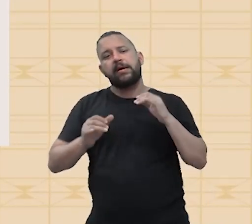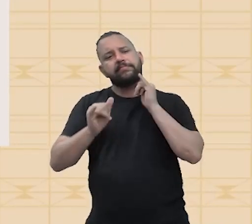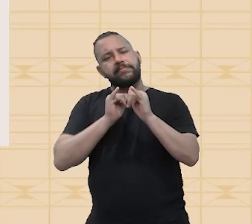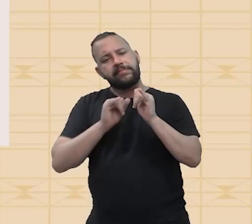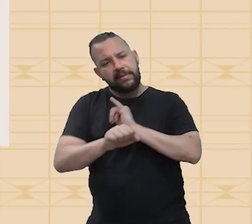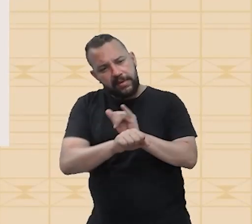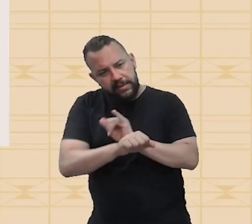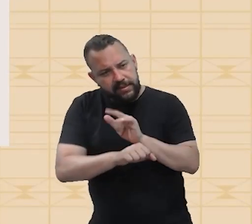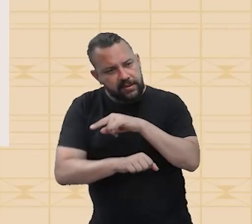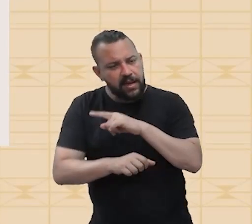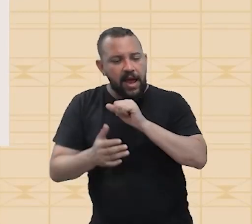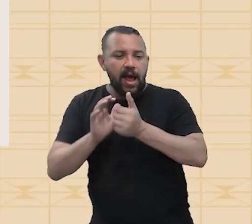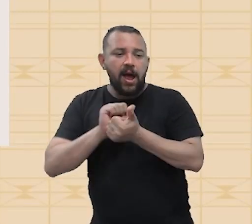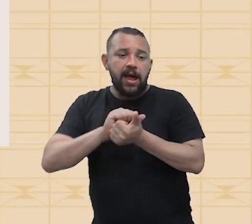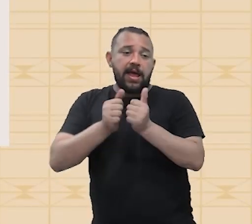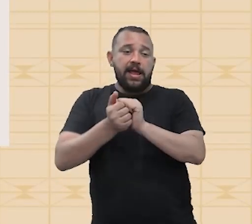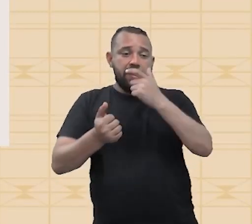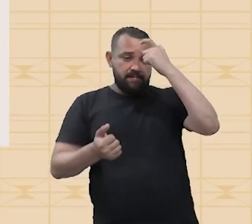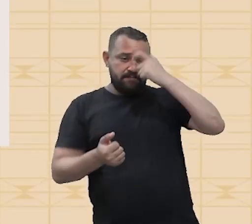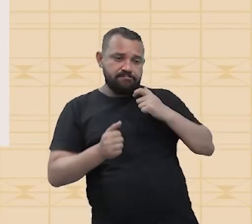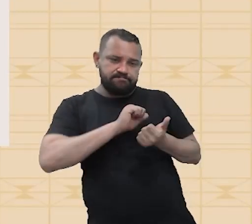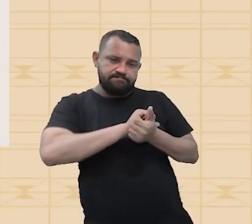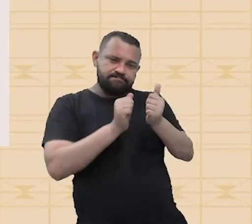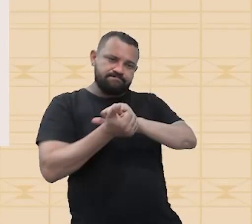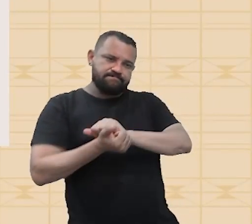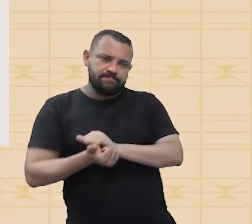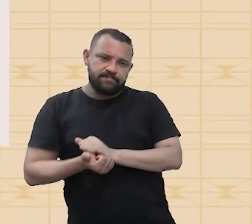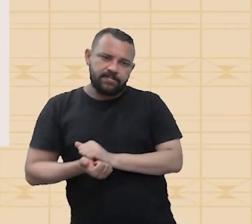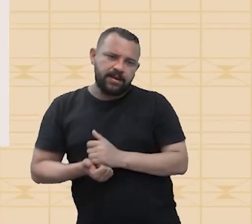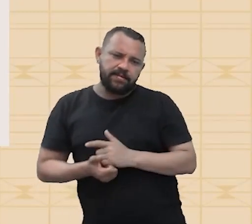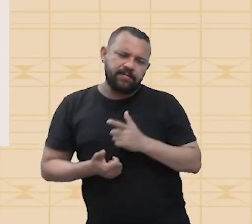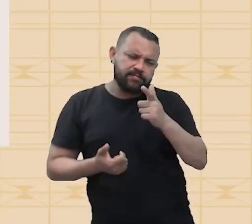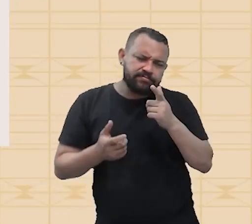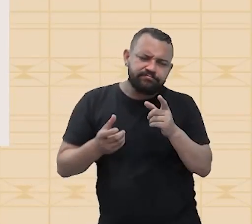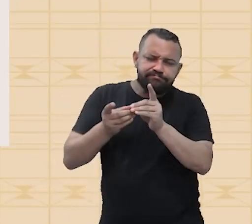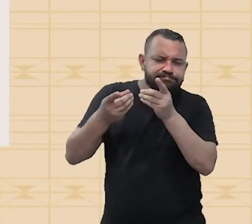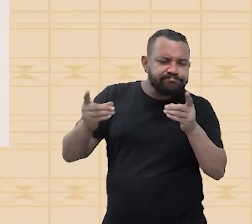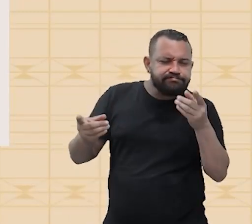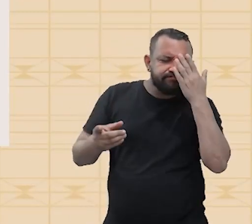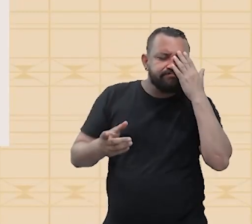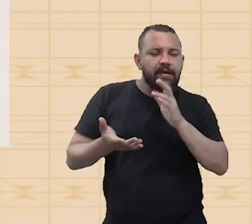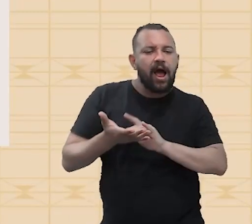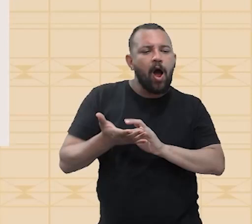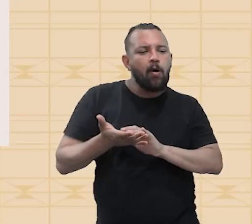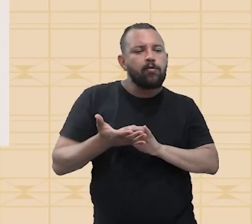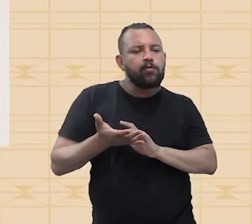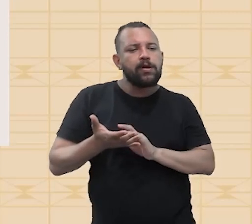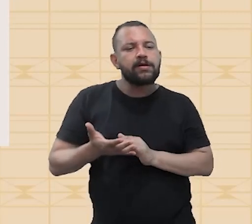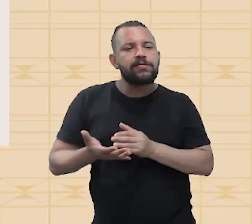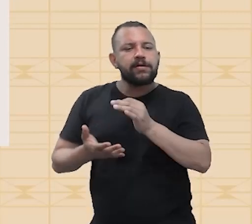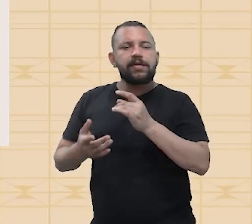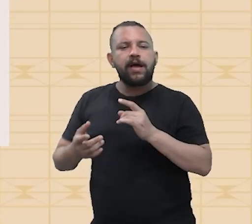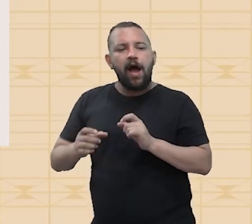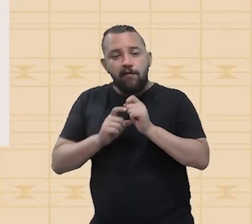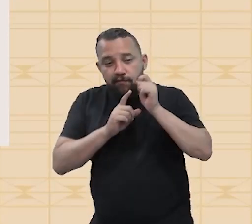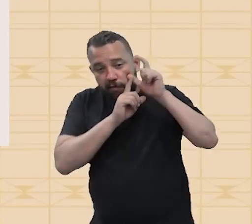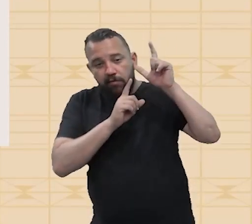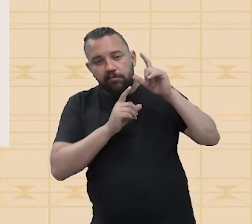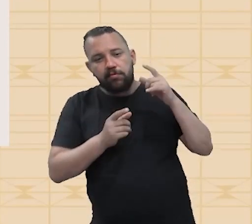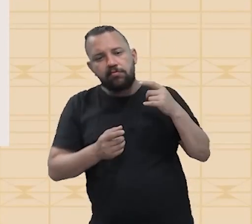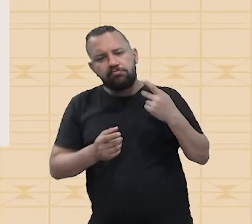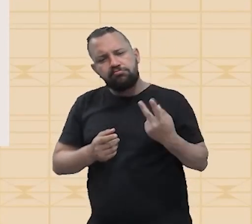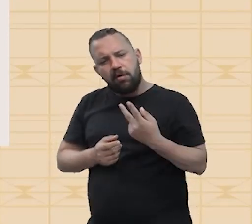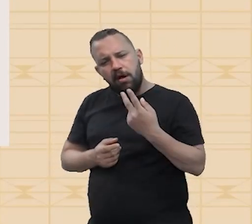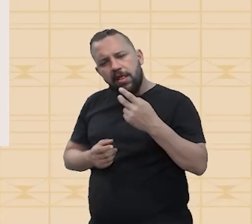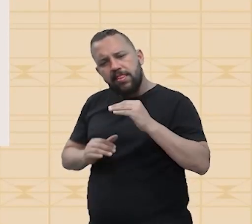equação é uma adaptação, onde vai se tornar de uma maneira mais didática você calcular a intensidade sonora por meio do nível. É